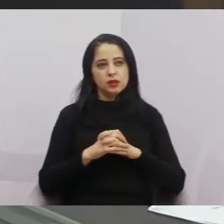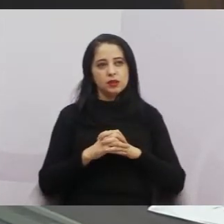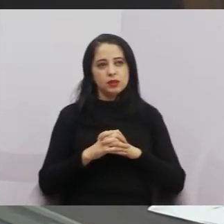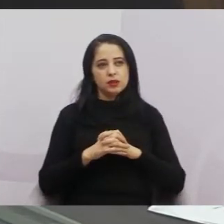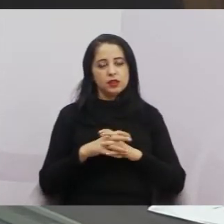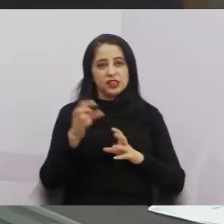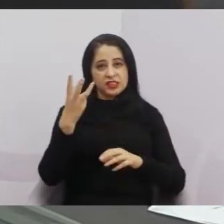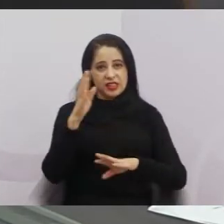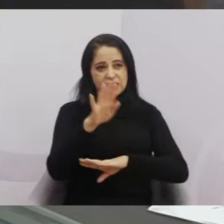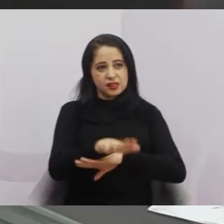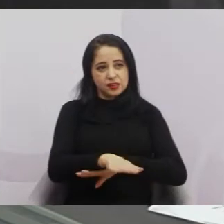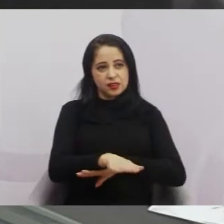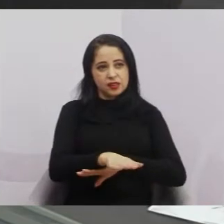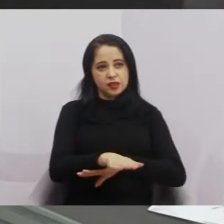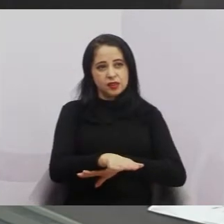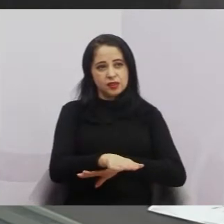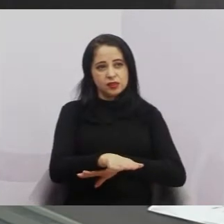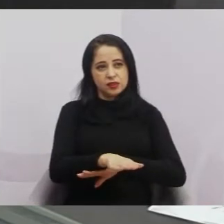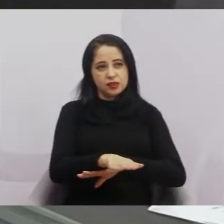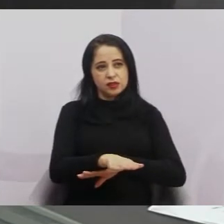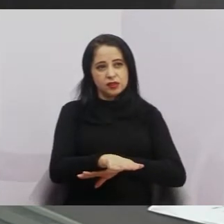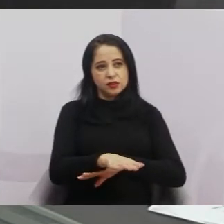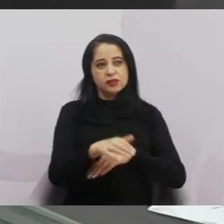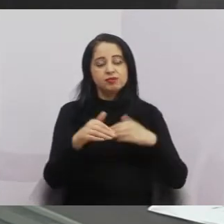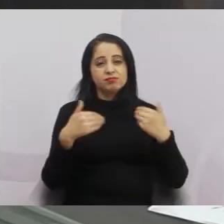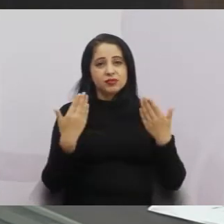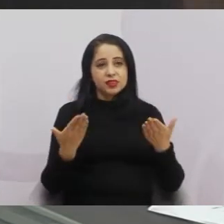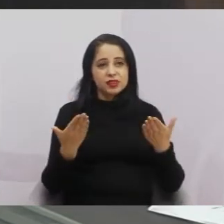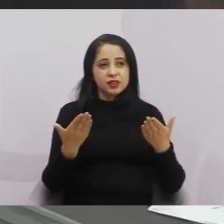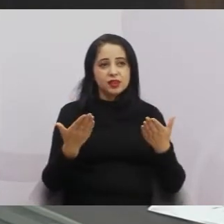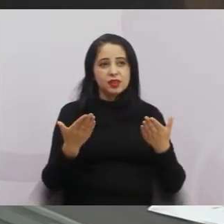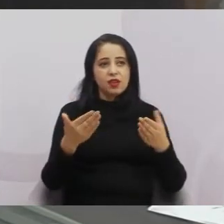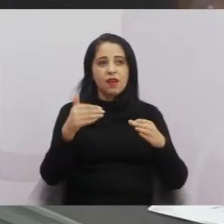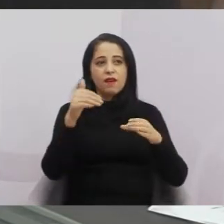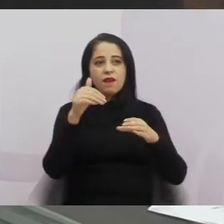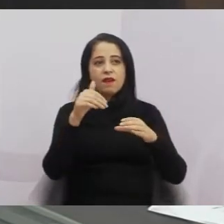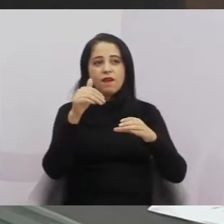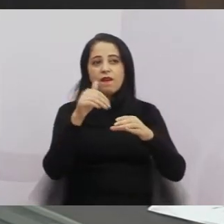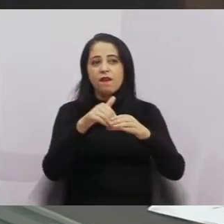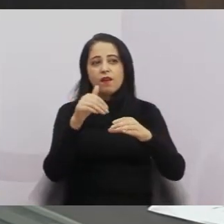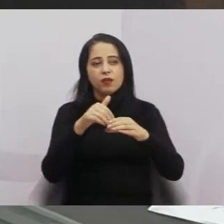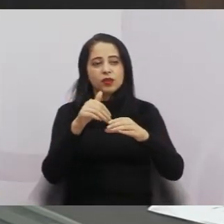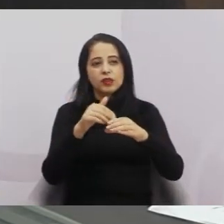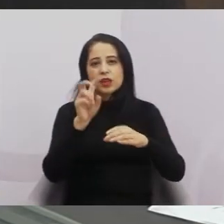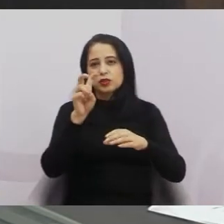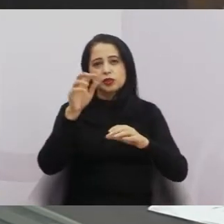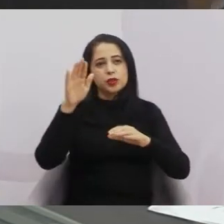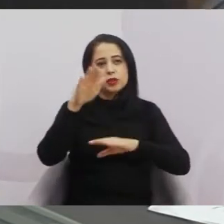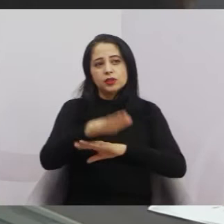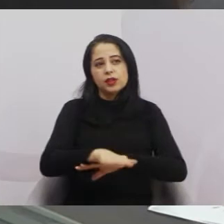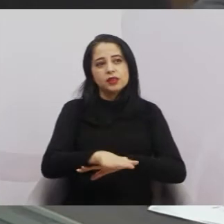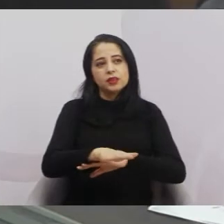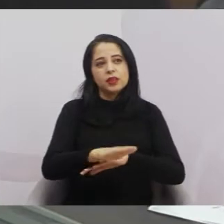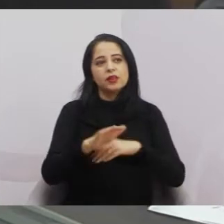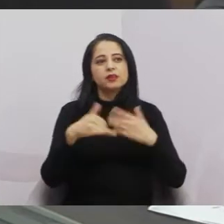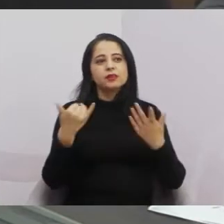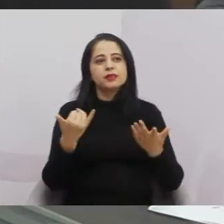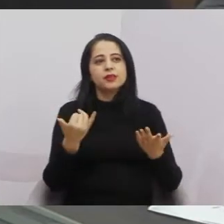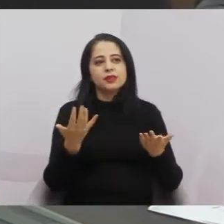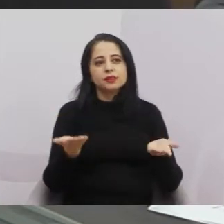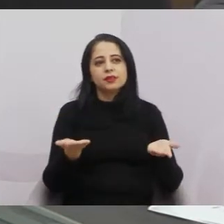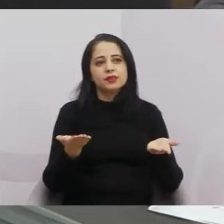para as 3 horas da tarde, estaria sendo votado com sessão solene às 5 horas da tarde. Então, essa desculpa